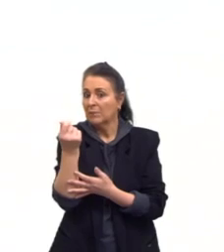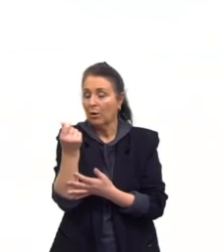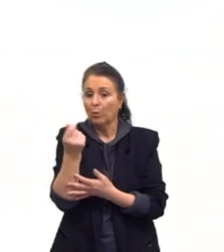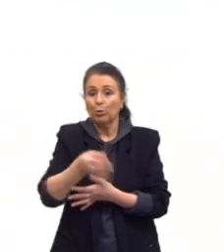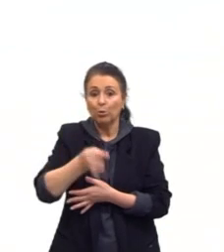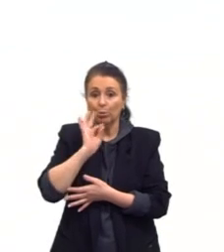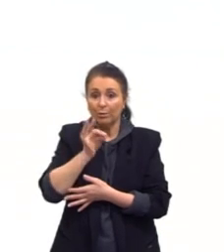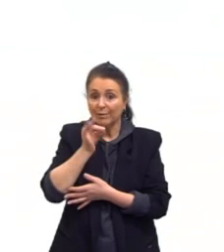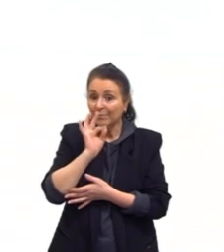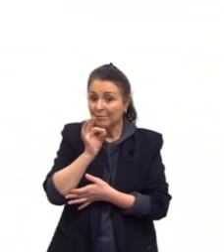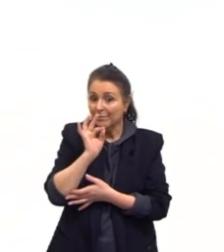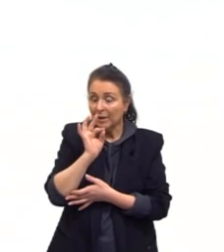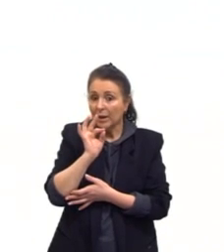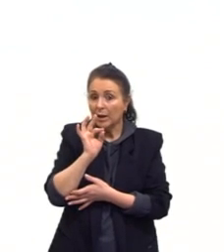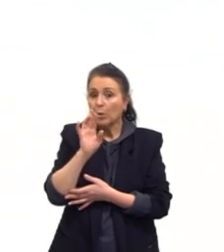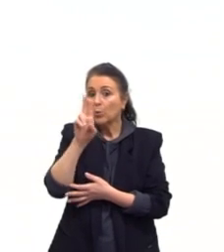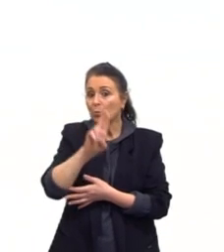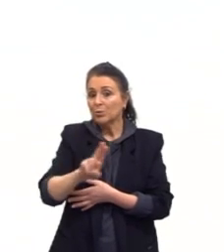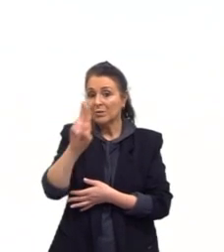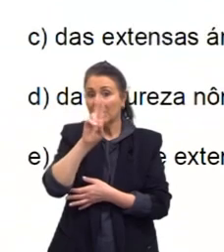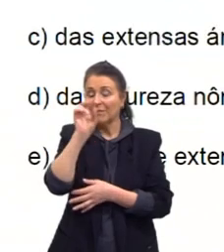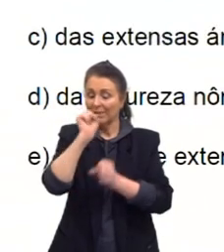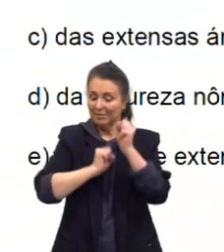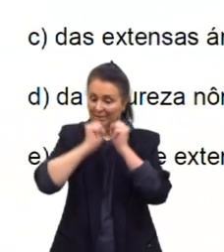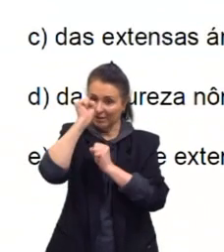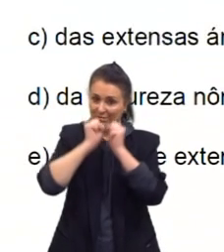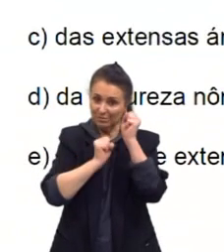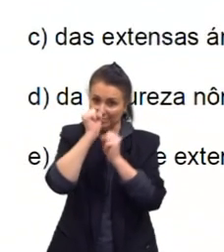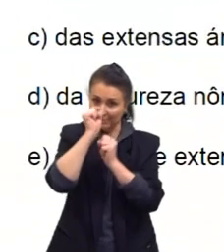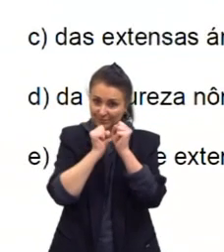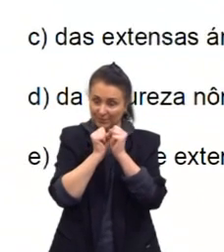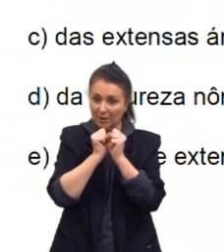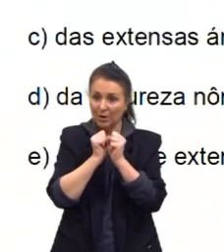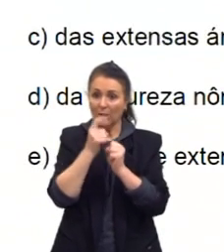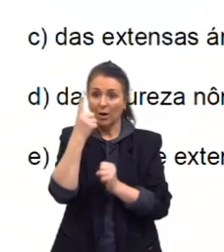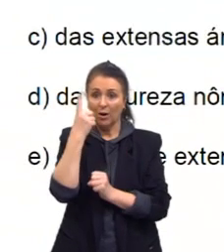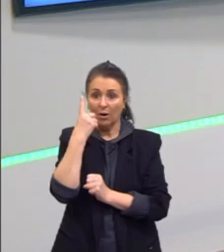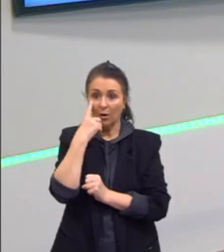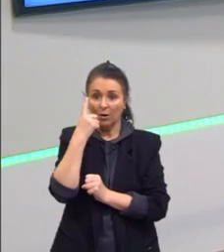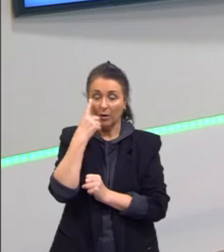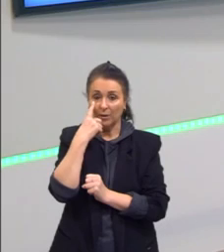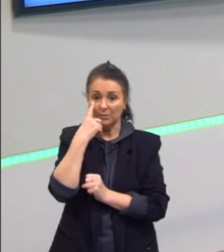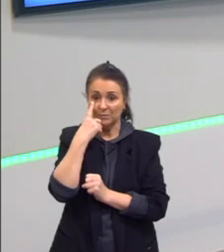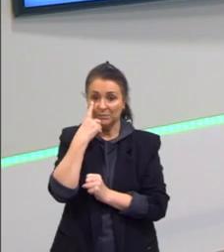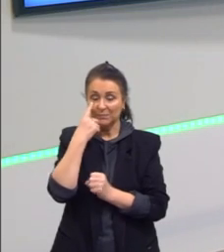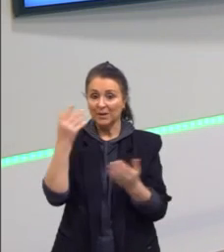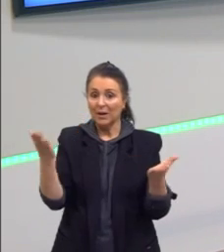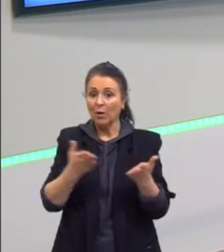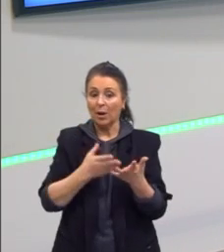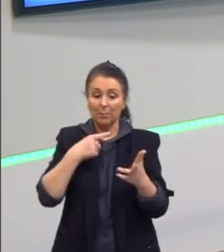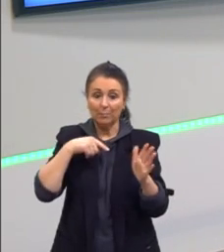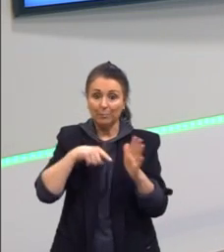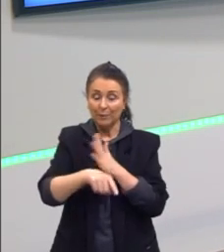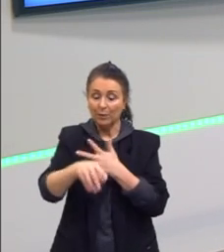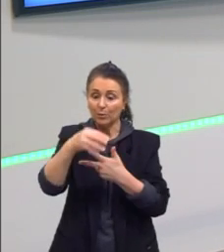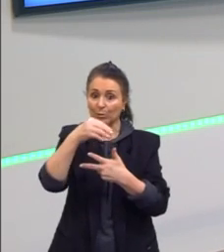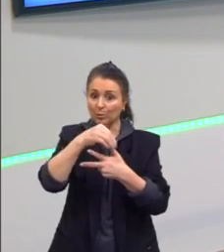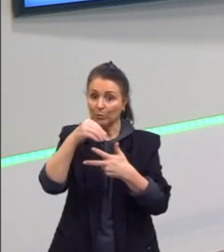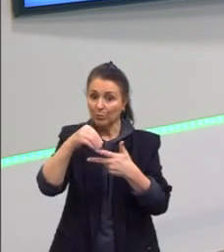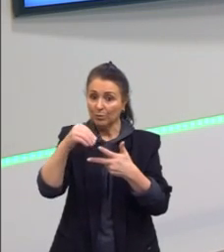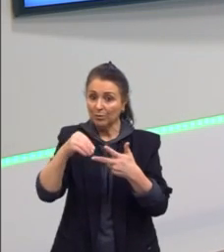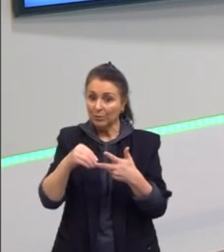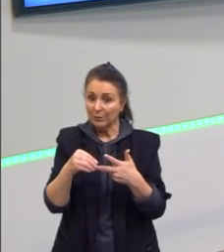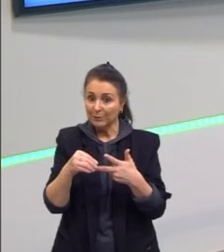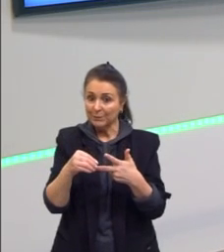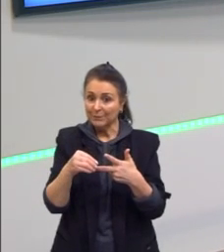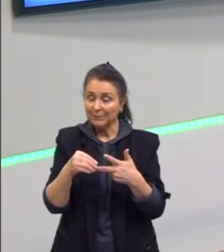café sendo colocado aí na indústria, tá? Vamos passar aqui. Olha lá, Chegamos, então, às questões do Enem,